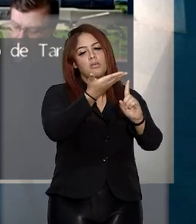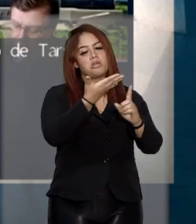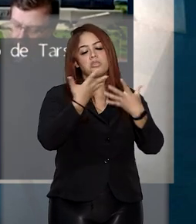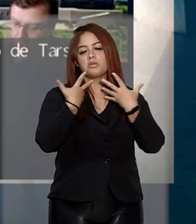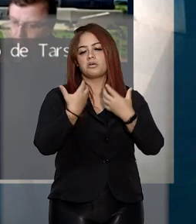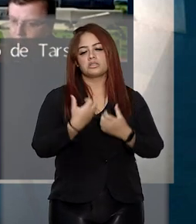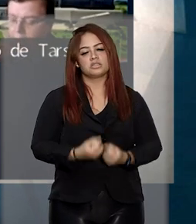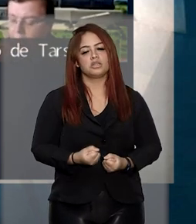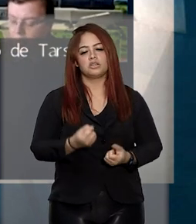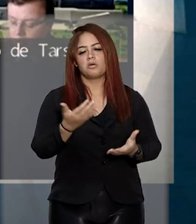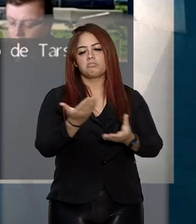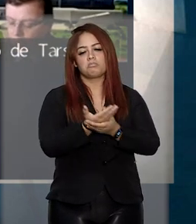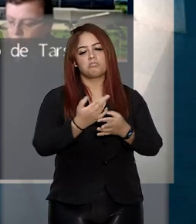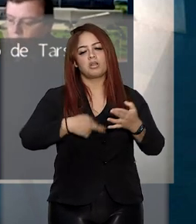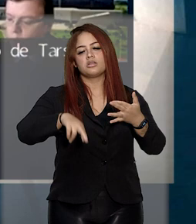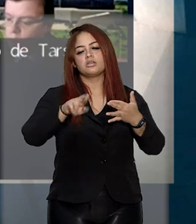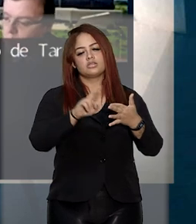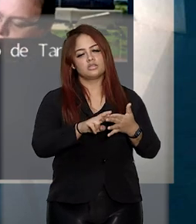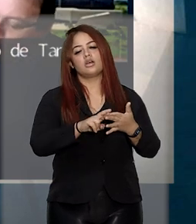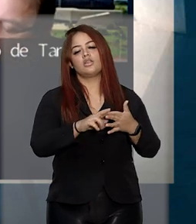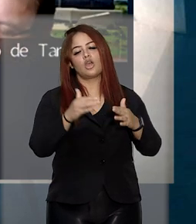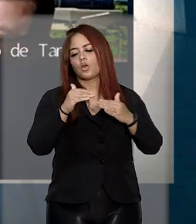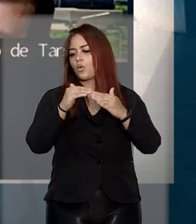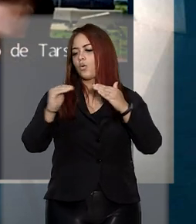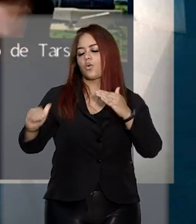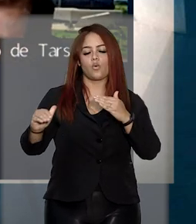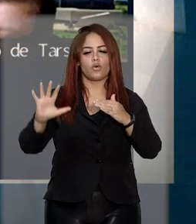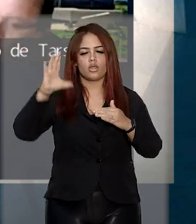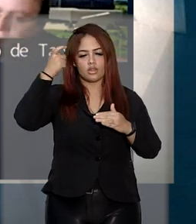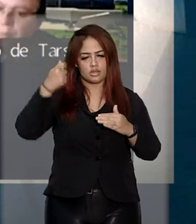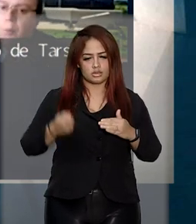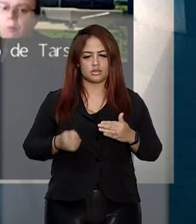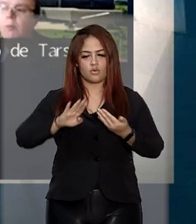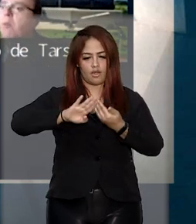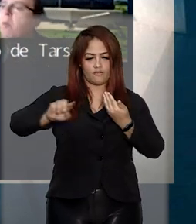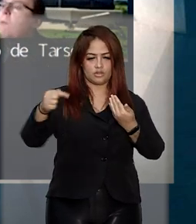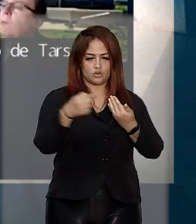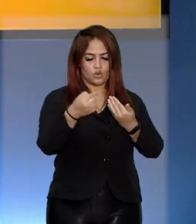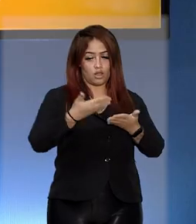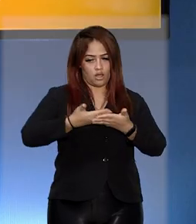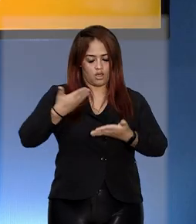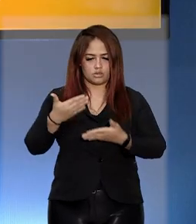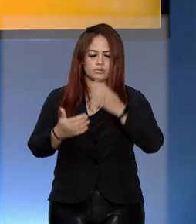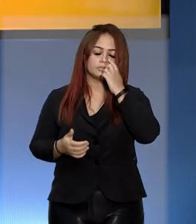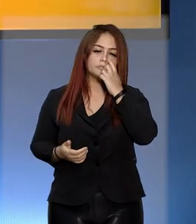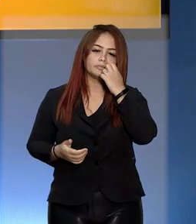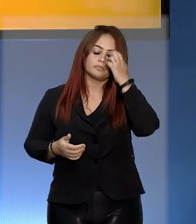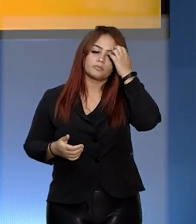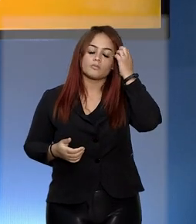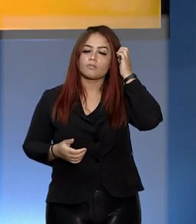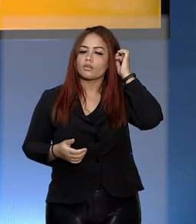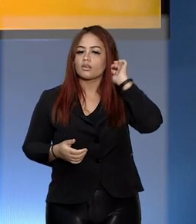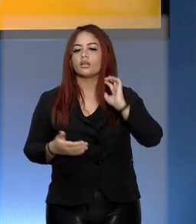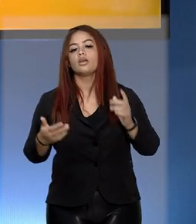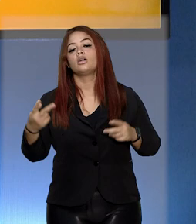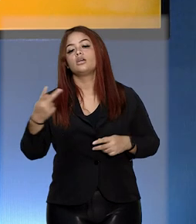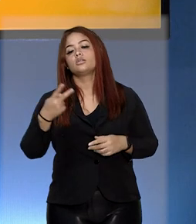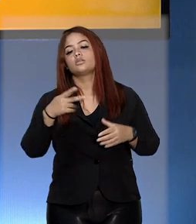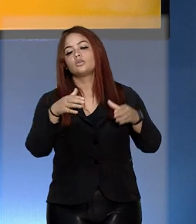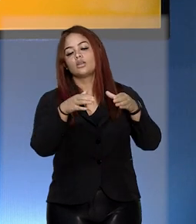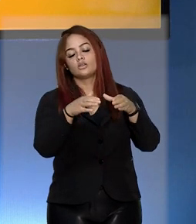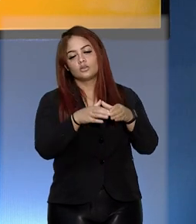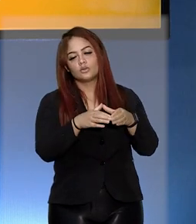declaração da defesa contra a decisão que afastou o acusado do exercício do cargo. E a segunda turma considerou que